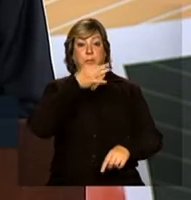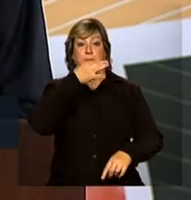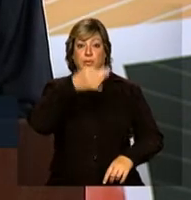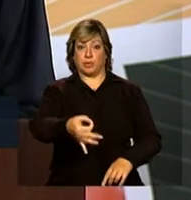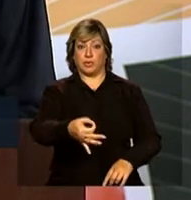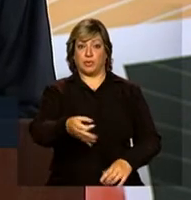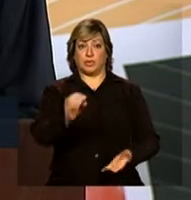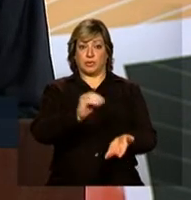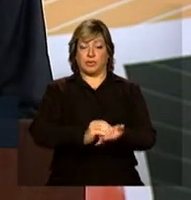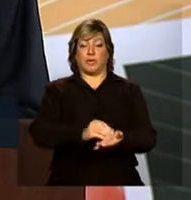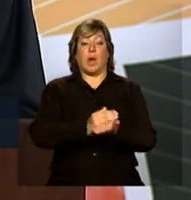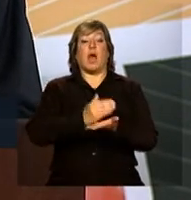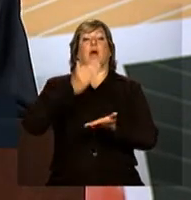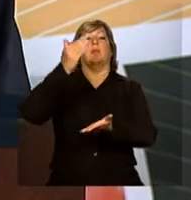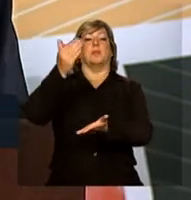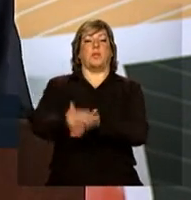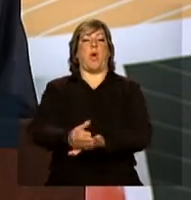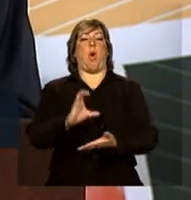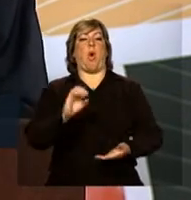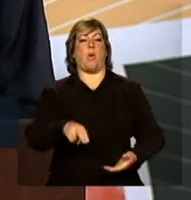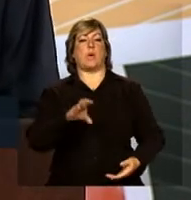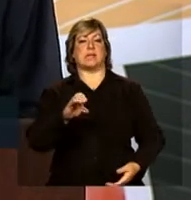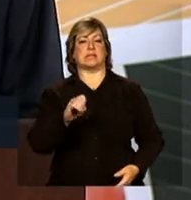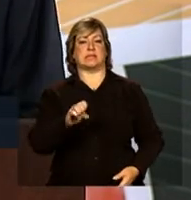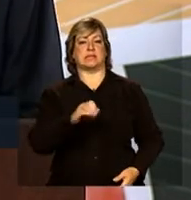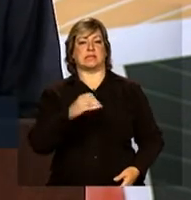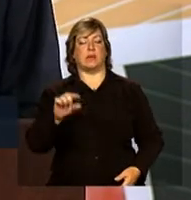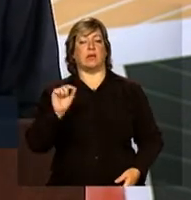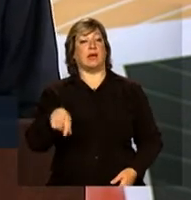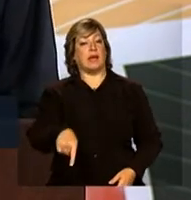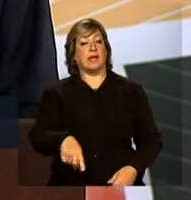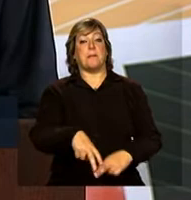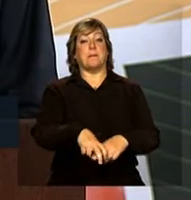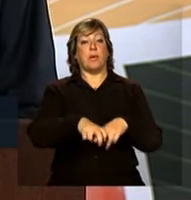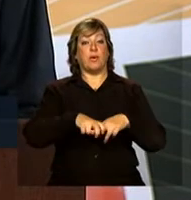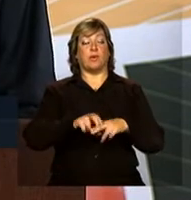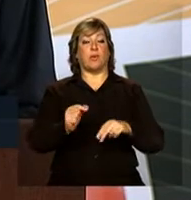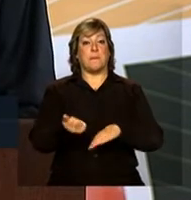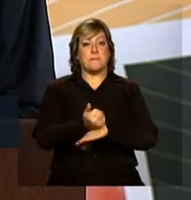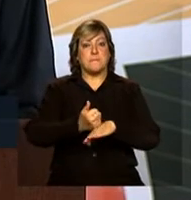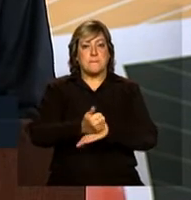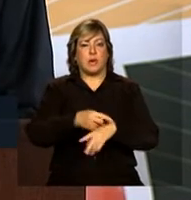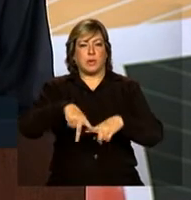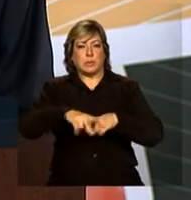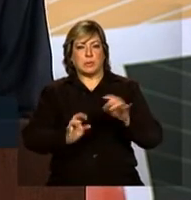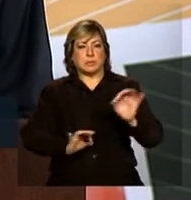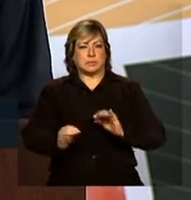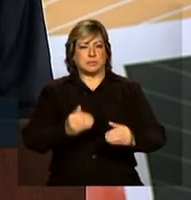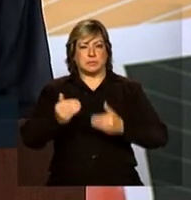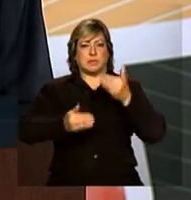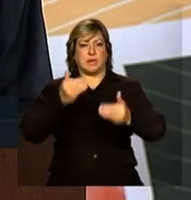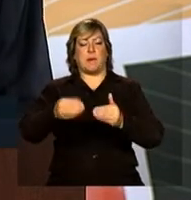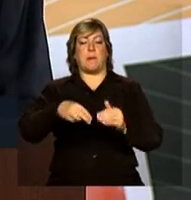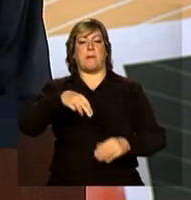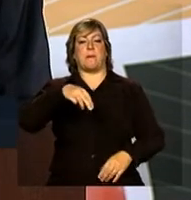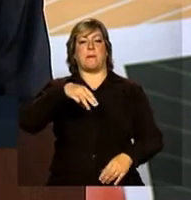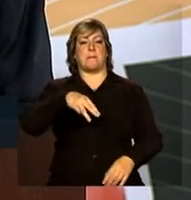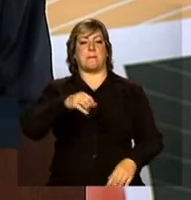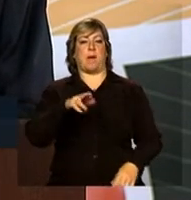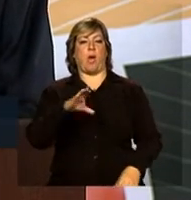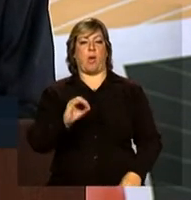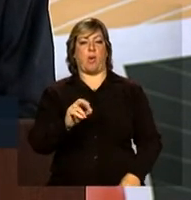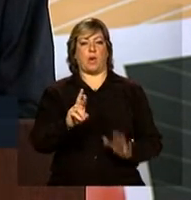de prorrogação das concessões é fruto do aprimoramento do marco regulatório